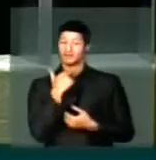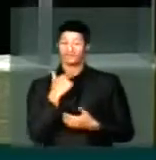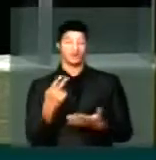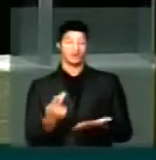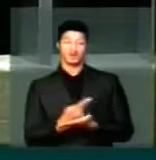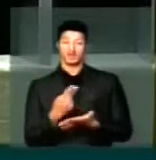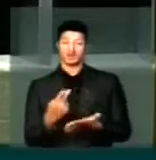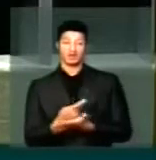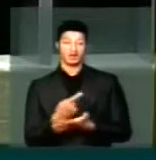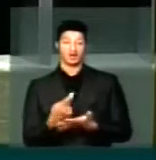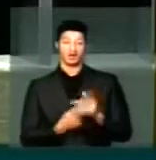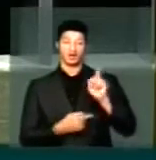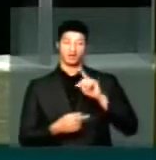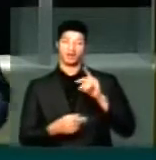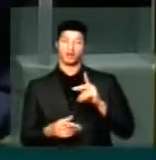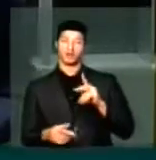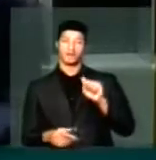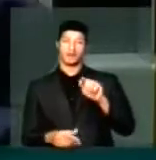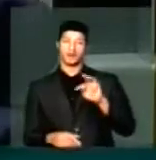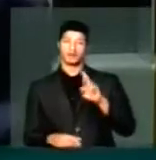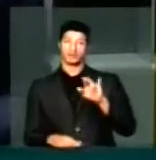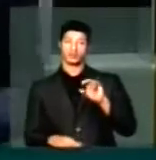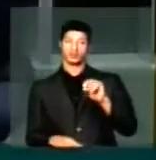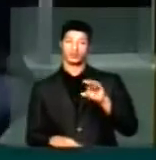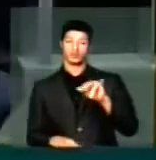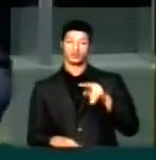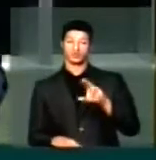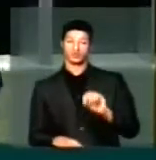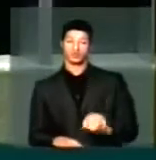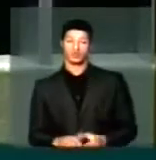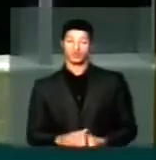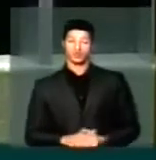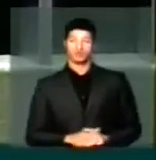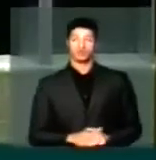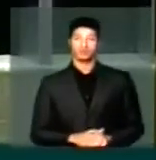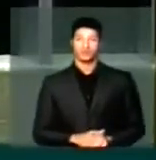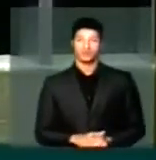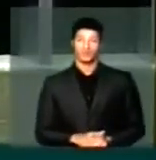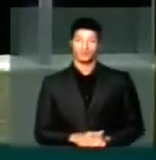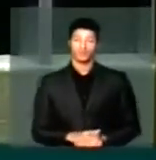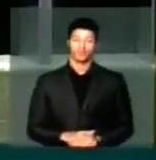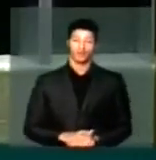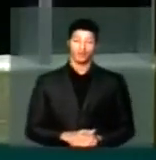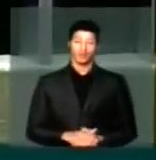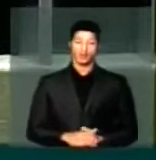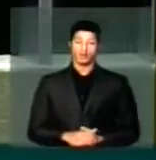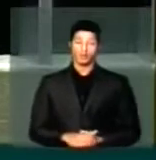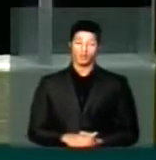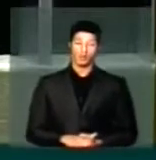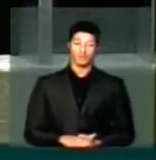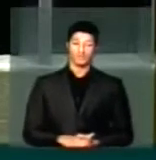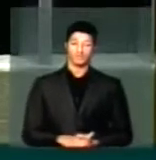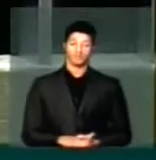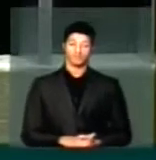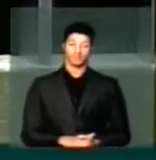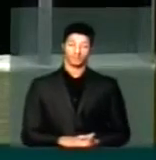errar ao não patrocinar... Só para concluir, presidente, só